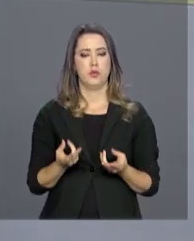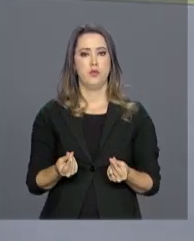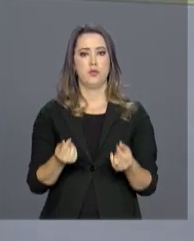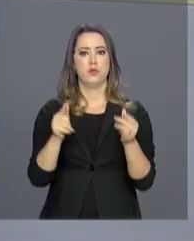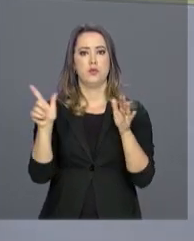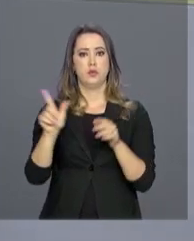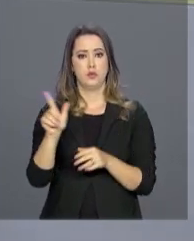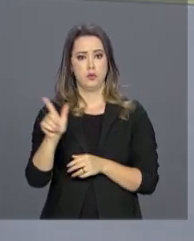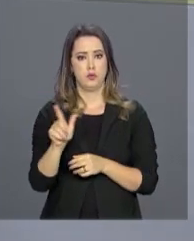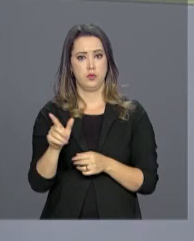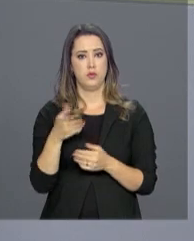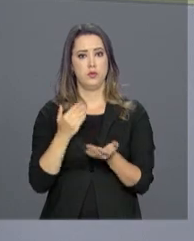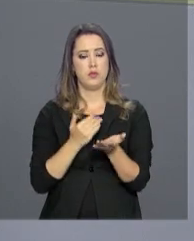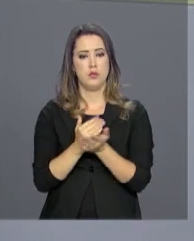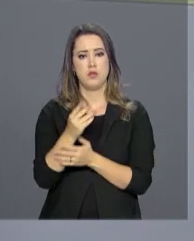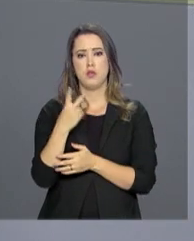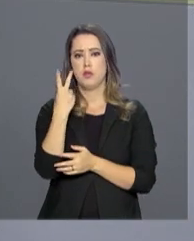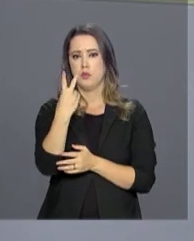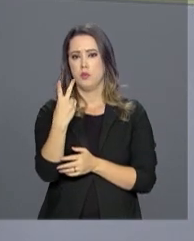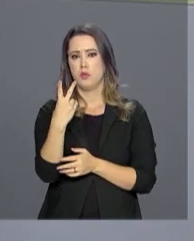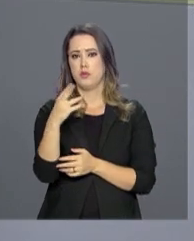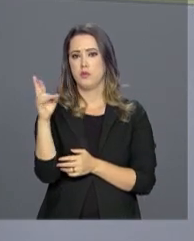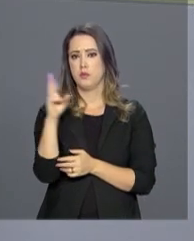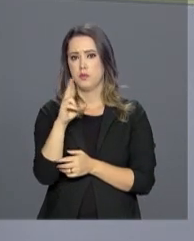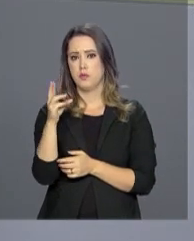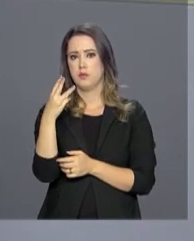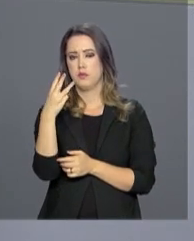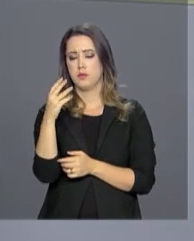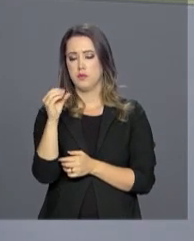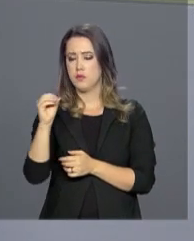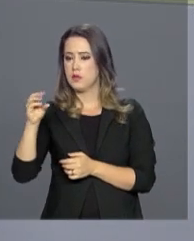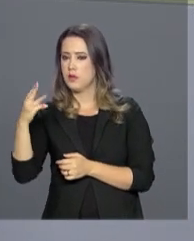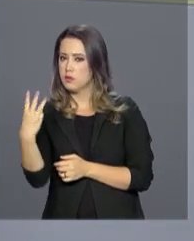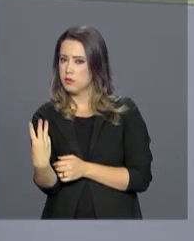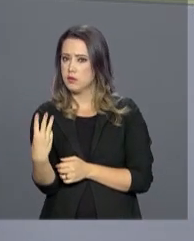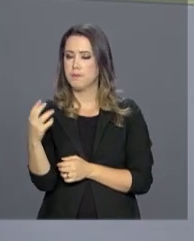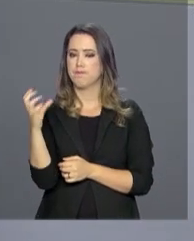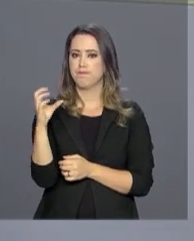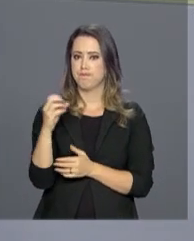o preço do litro na refinaria vai sair a R$,03.